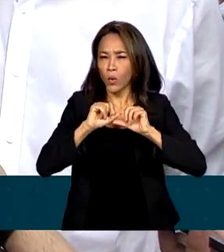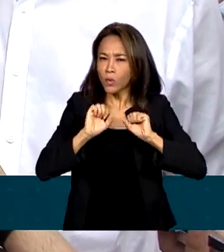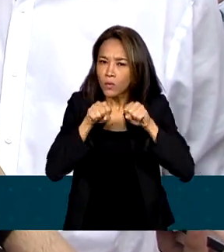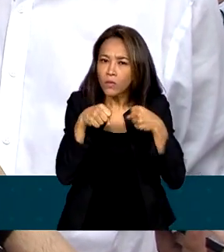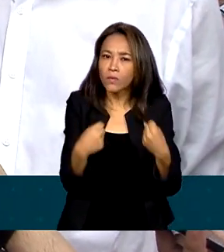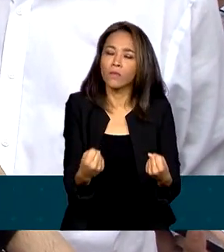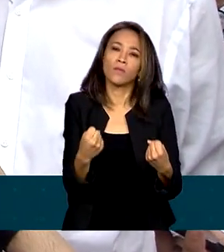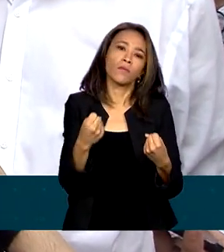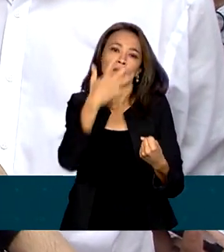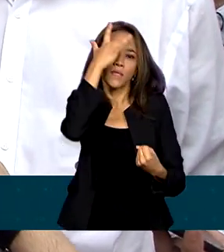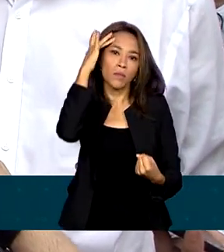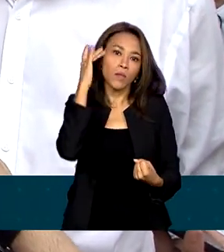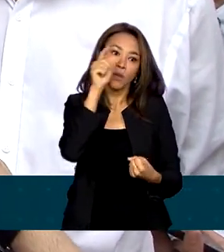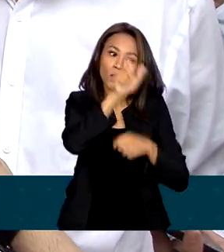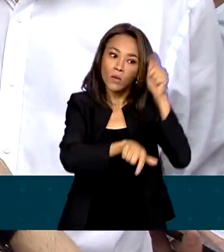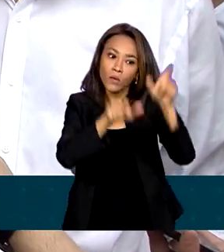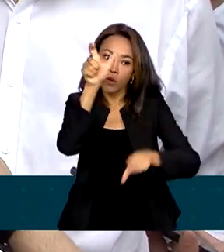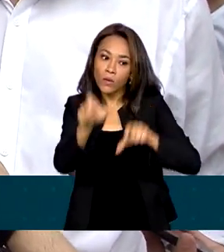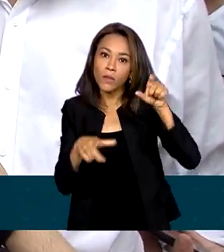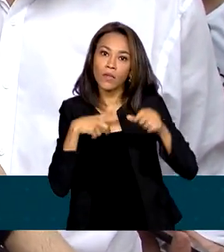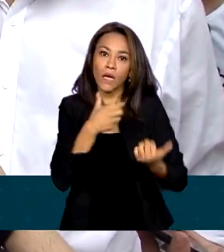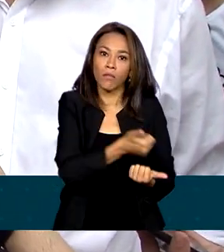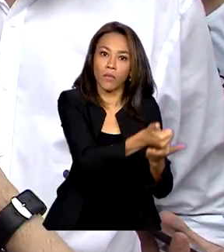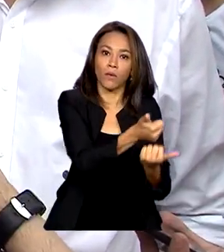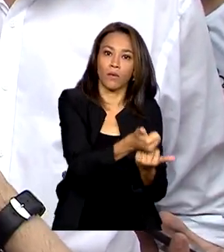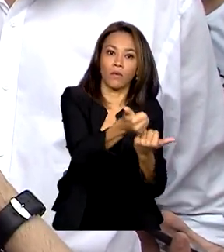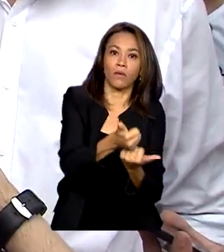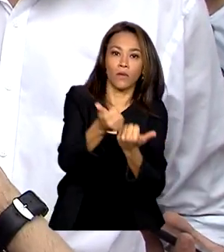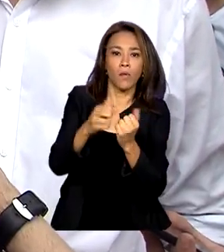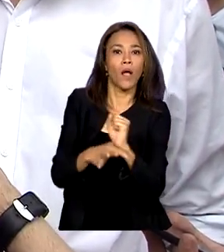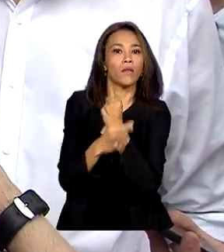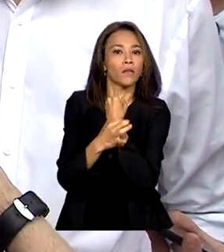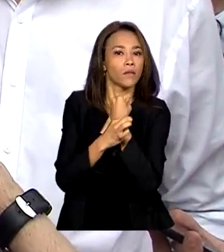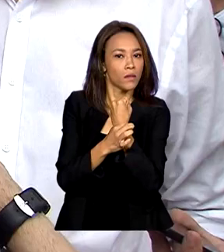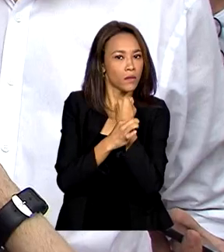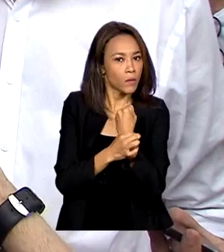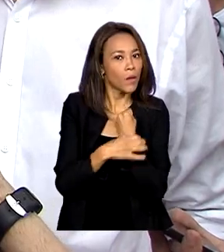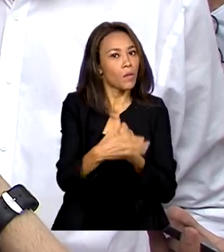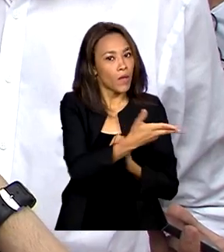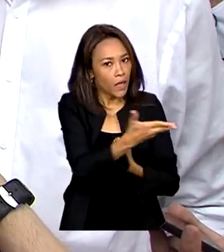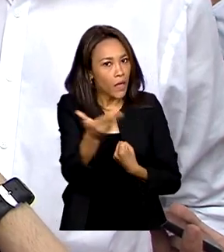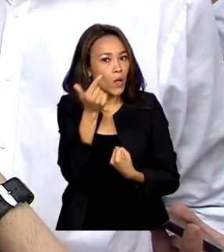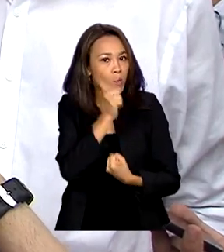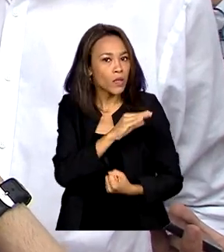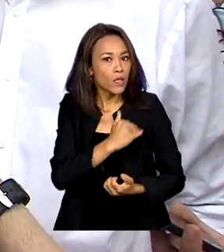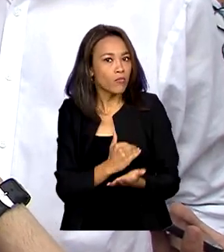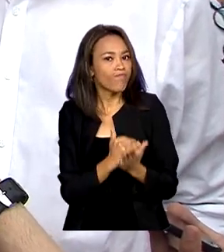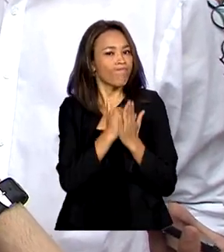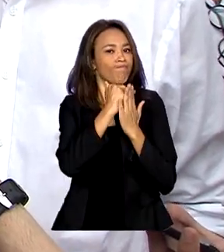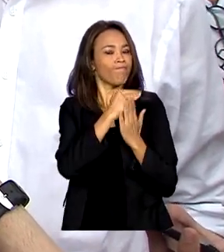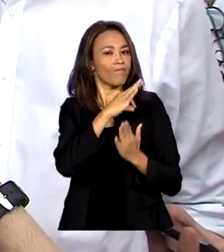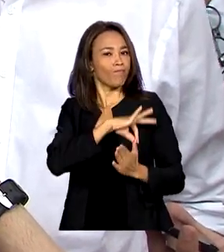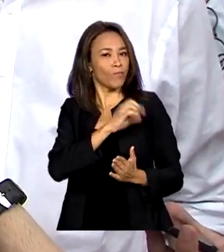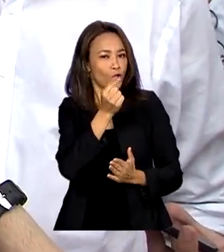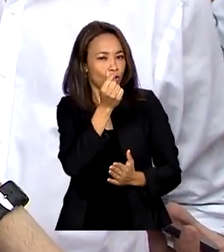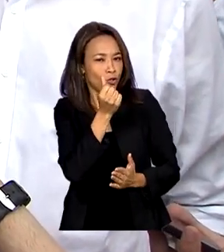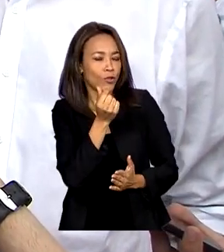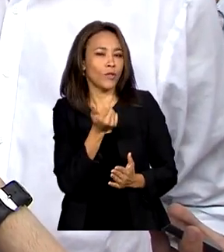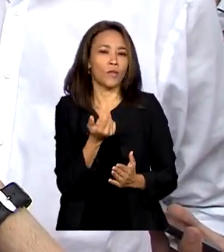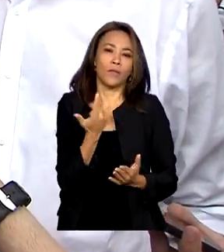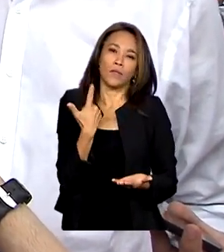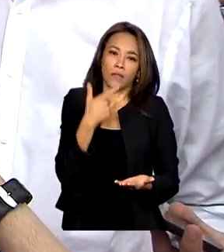todo o apoio para garantir a elevação da condição da sua renda, seja com emprego, seja com